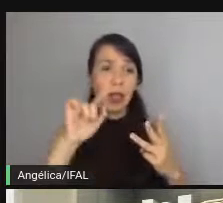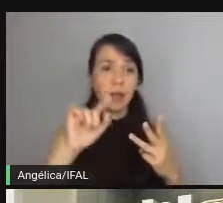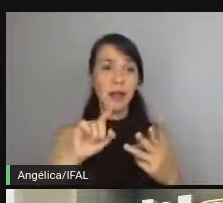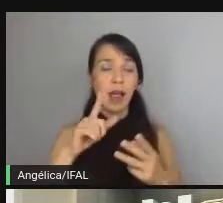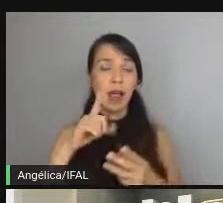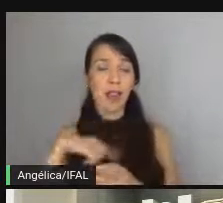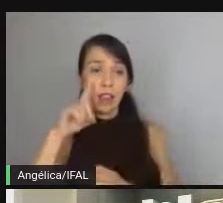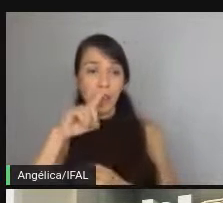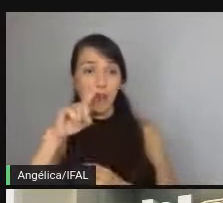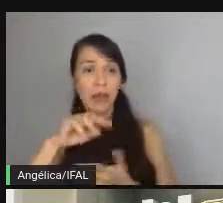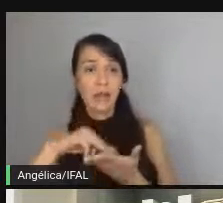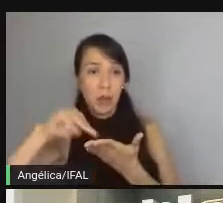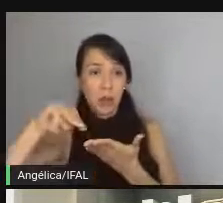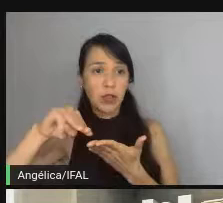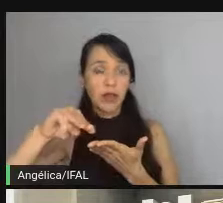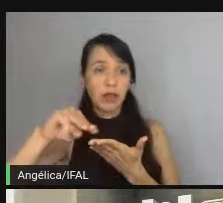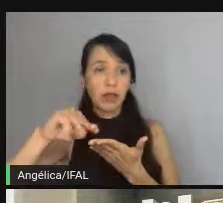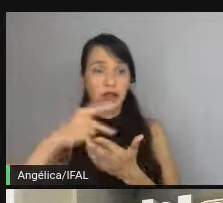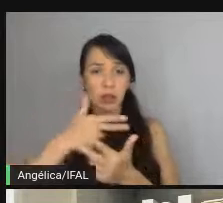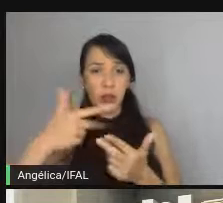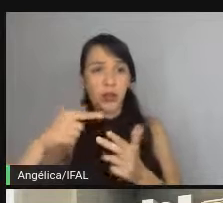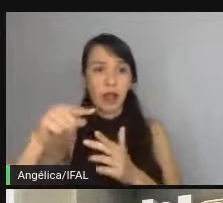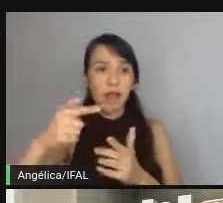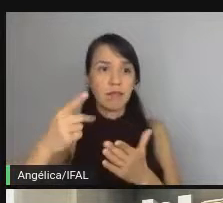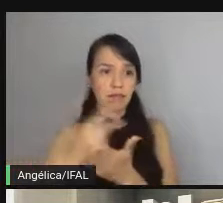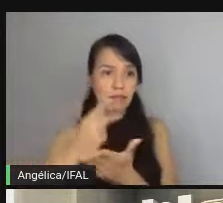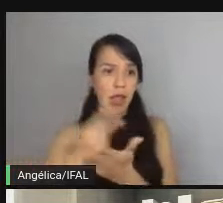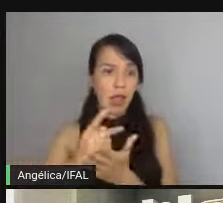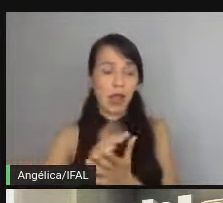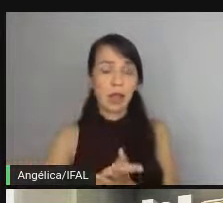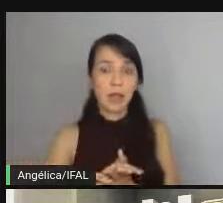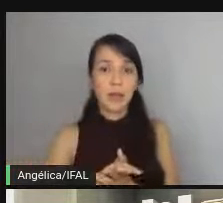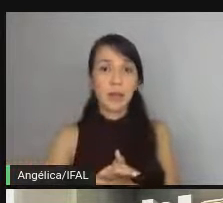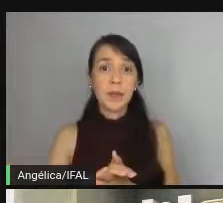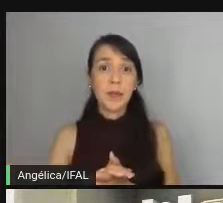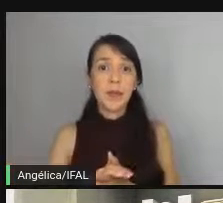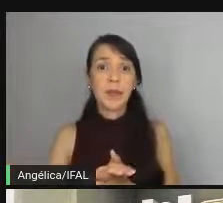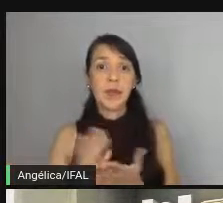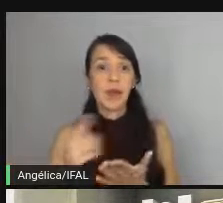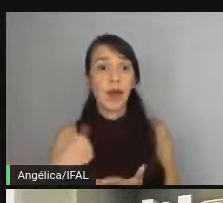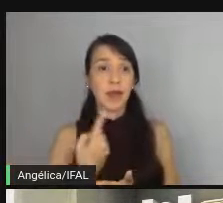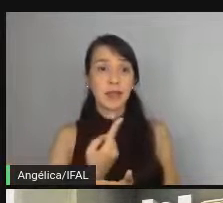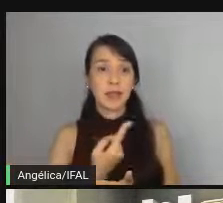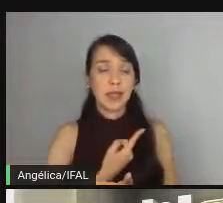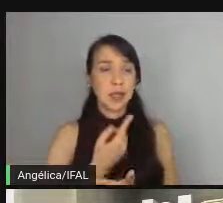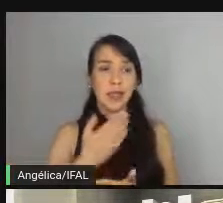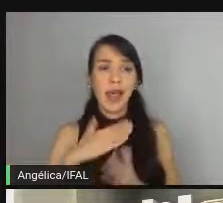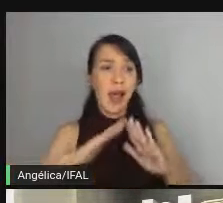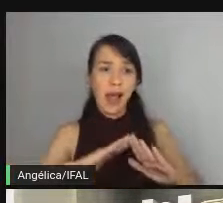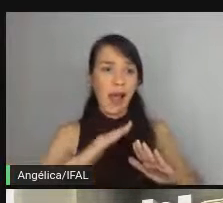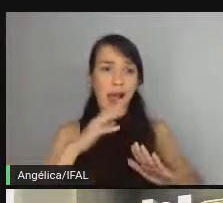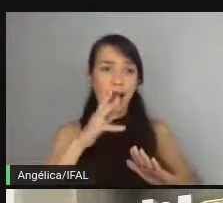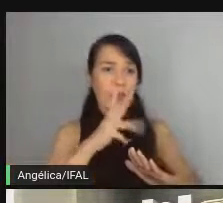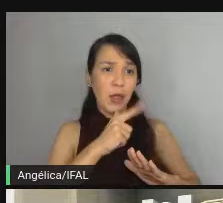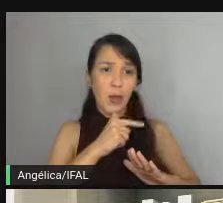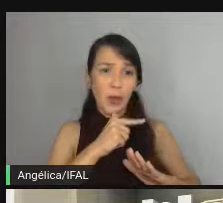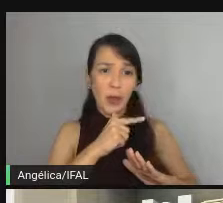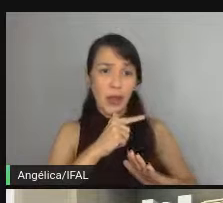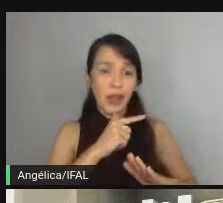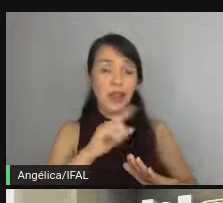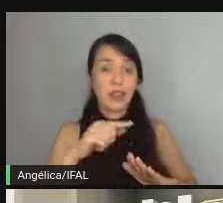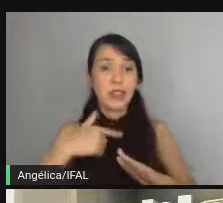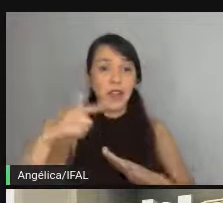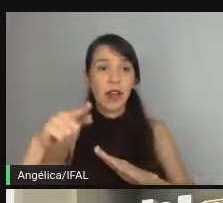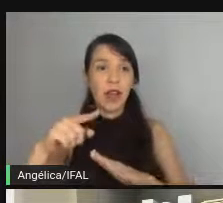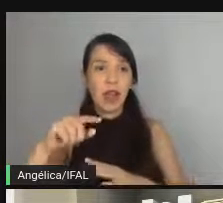é uma mensagem de erro, mas um status quo de de Birmingham Quest. Então, assim, a gente não está indo muito lento. A parte da expectativa que a gente foi no